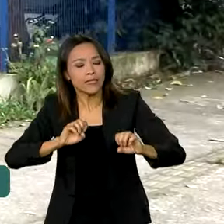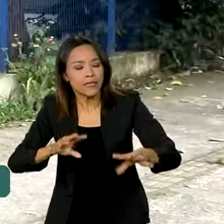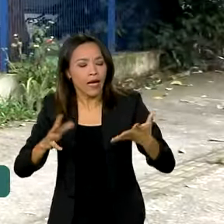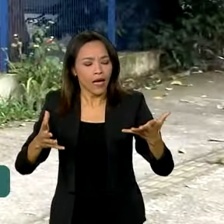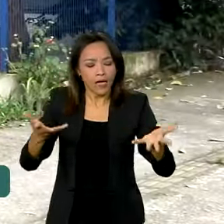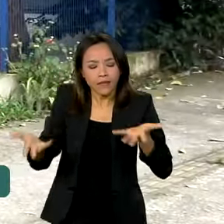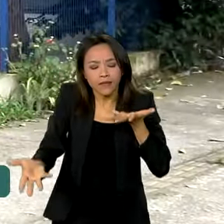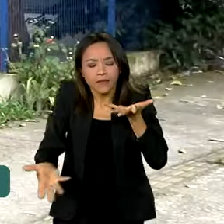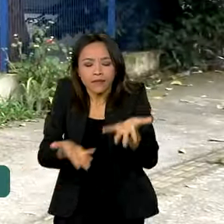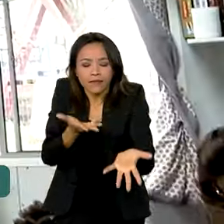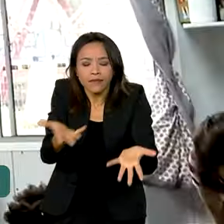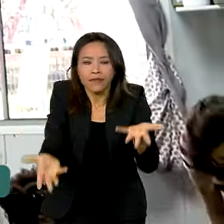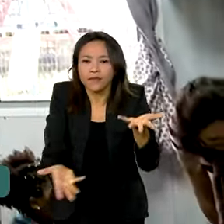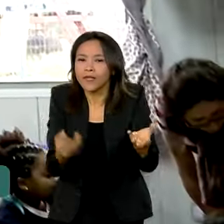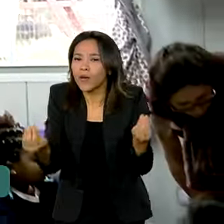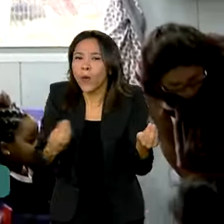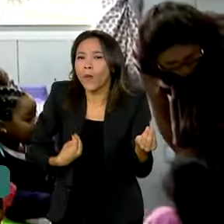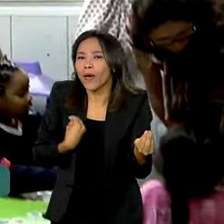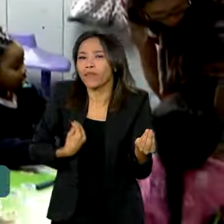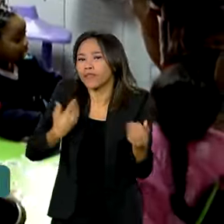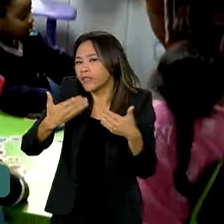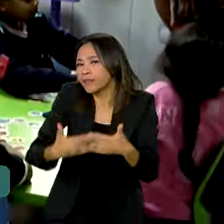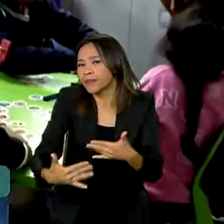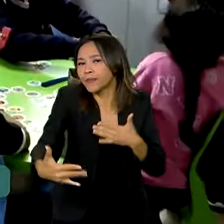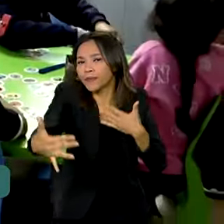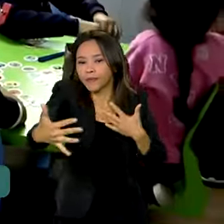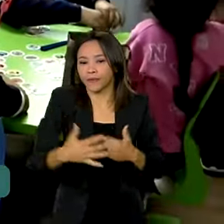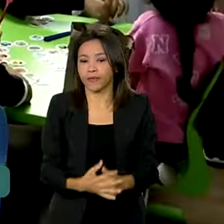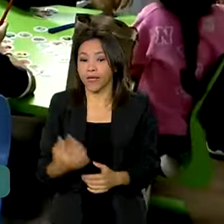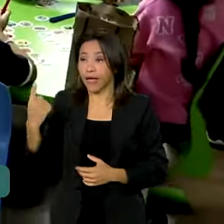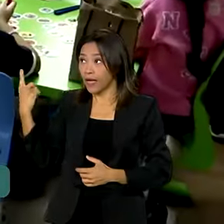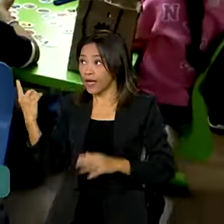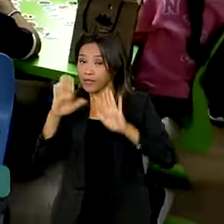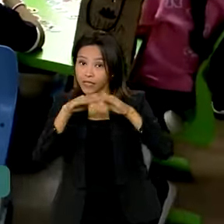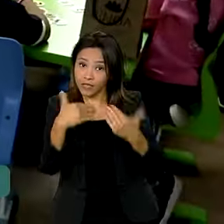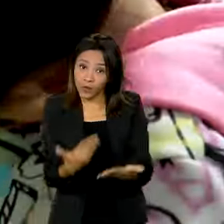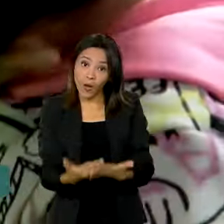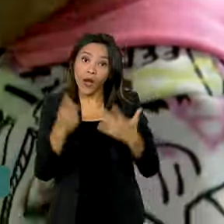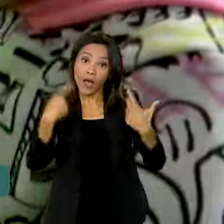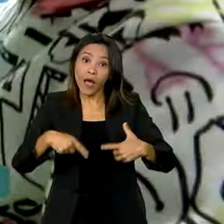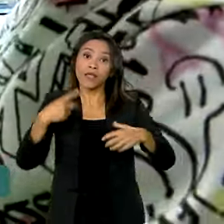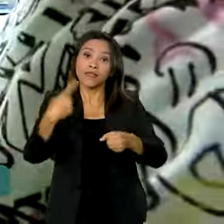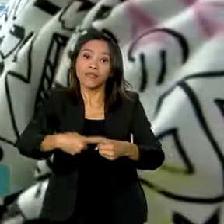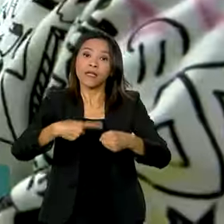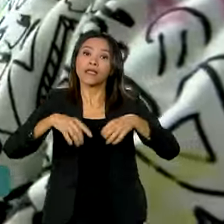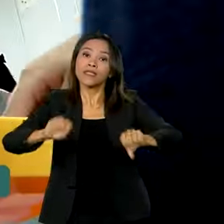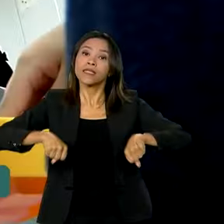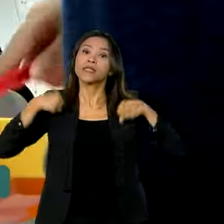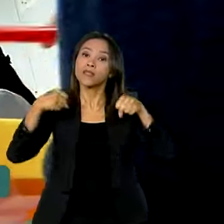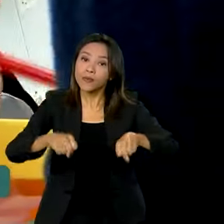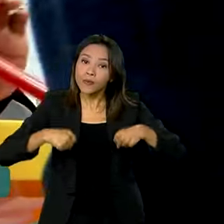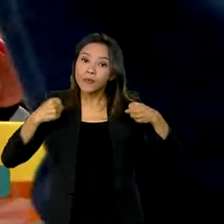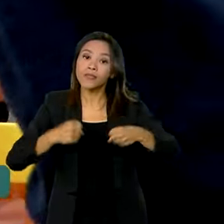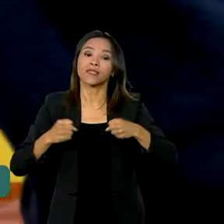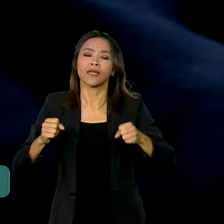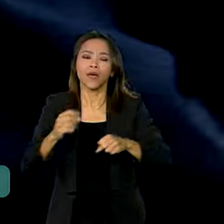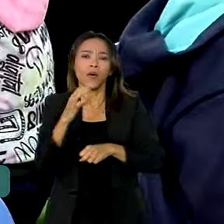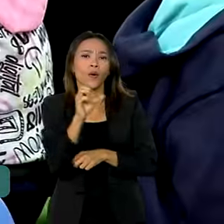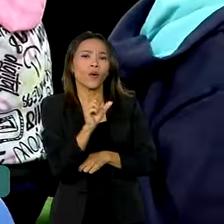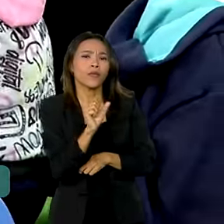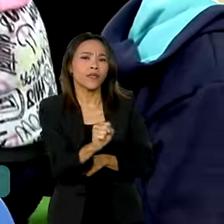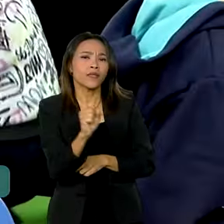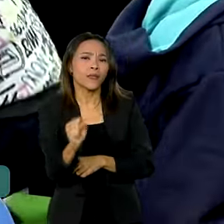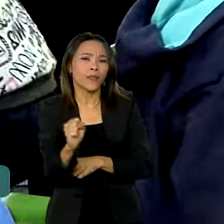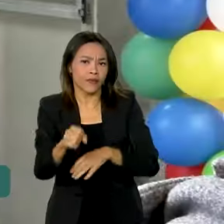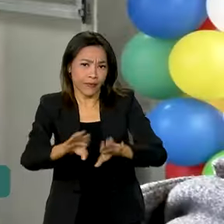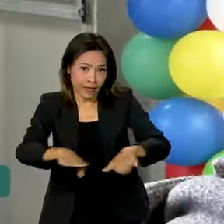vai ser a nossa vida agora. A EMEI Beija-Flora fica no bairro Literói, em Canoas, e atende 88 crianças de 0